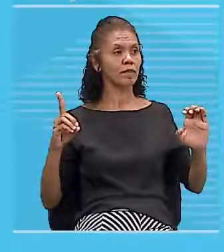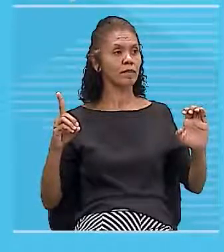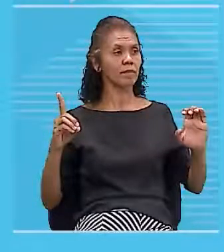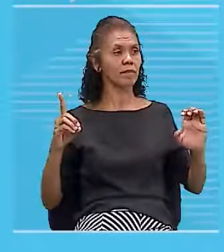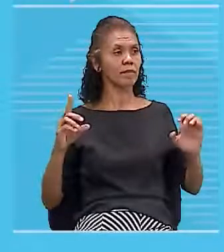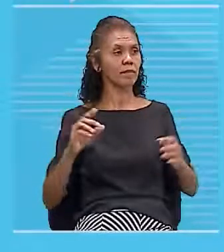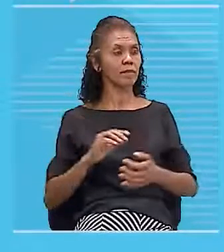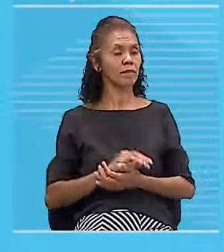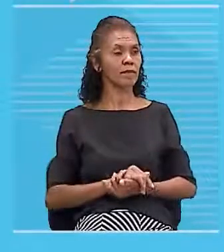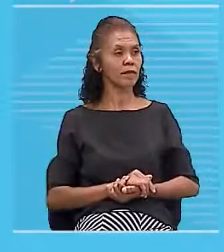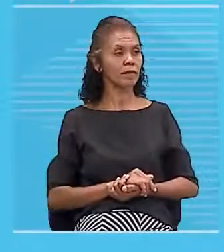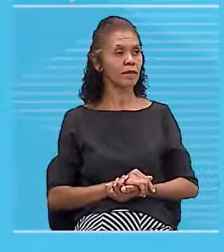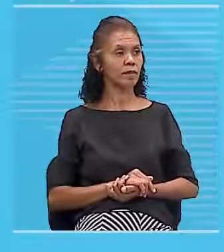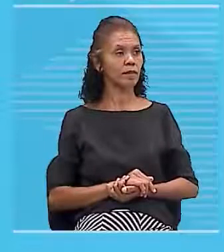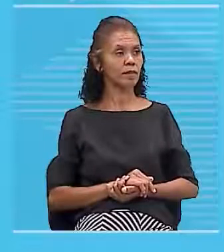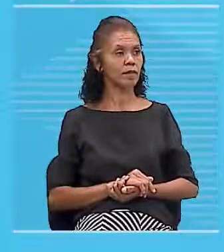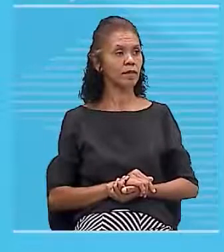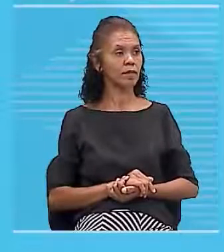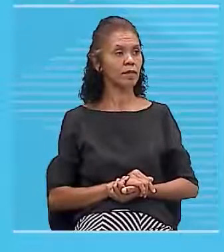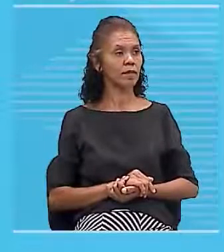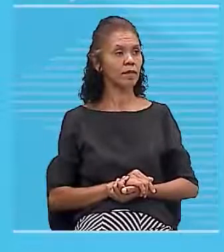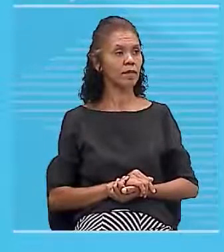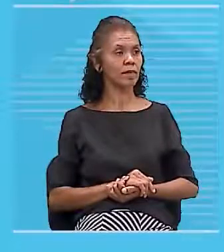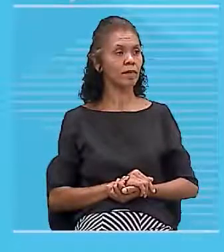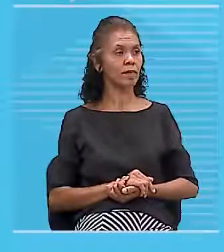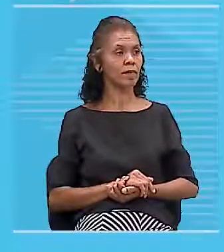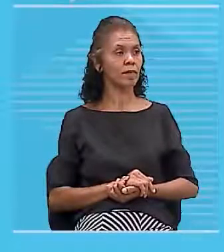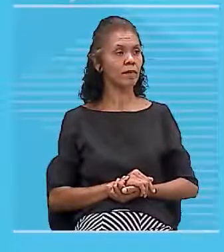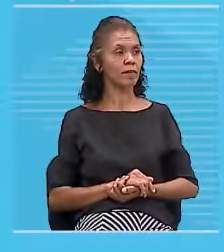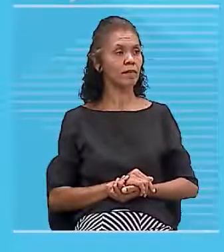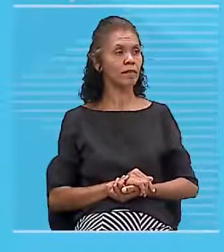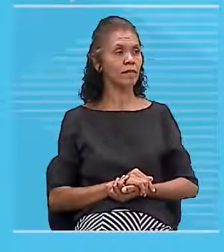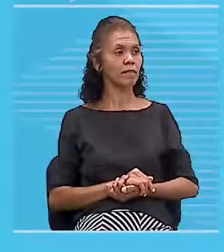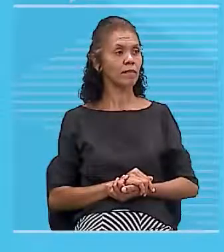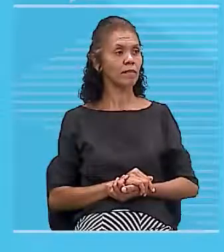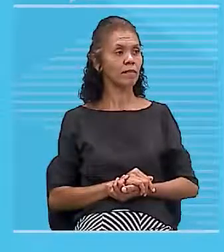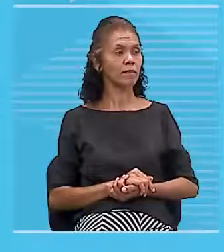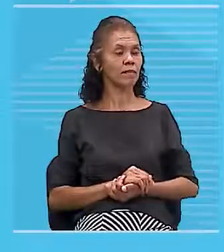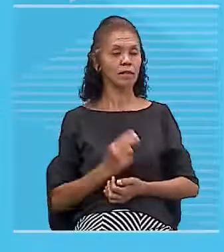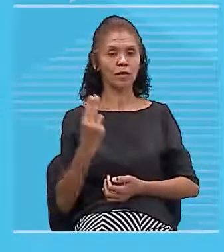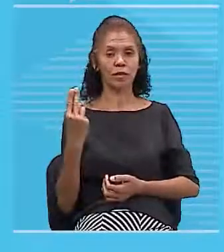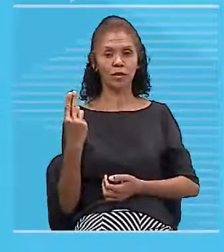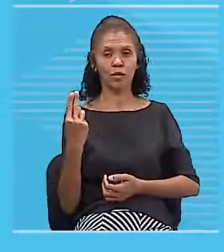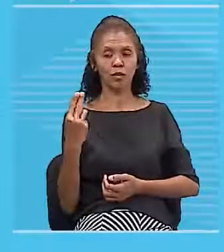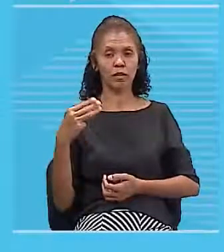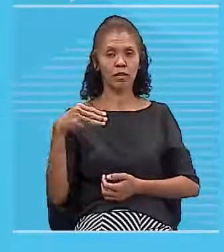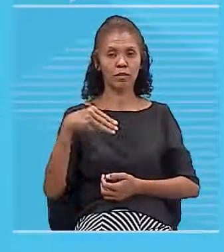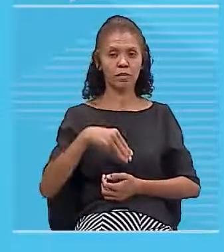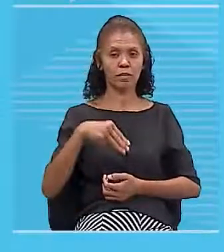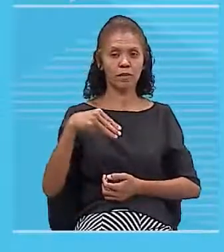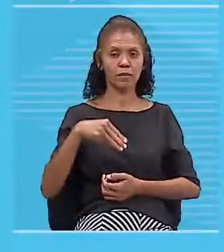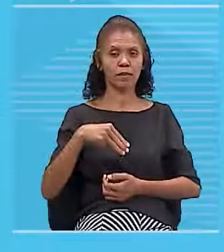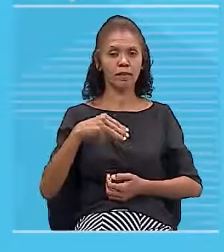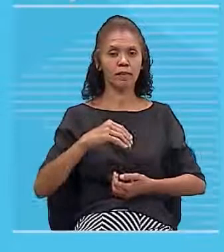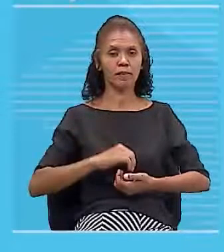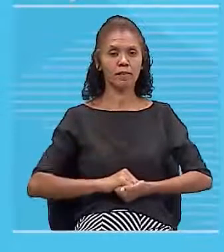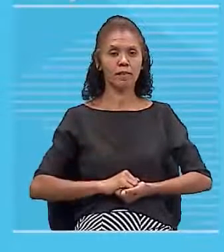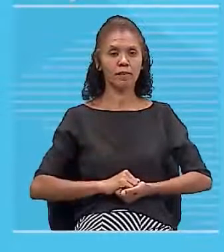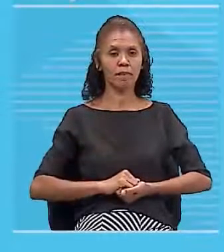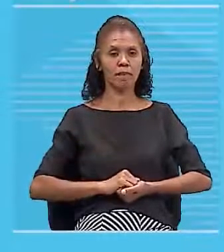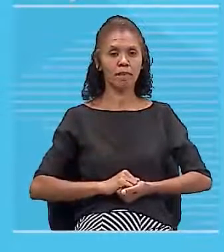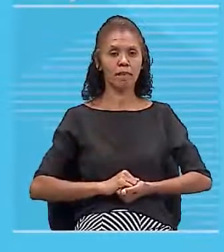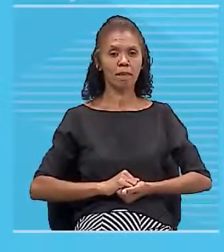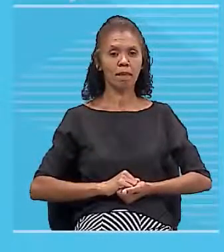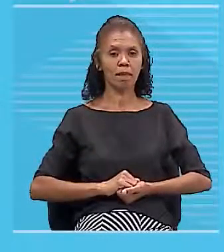sentido da esquerda para a direita então eu vou te dar dois minutinhos e a gente volta já já